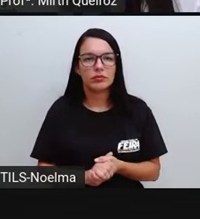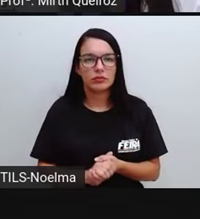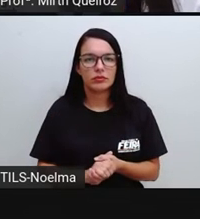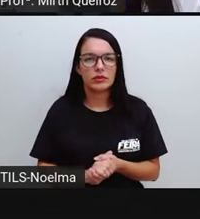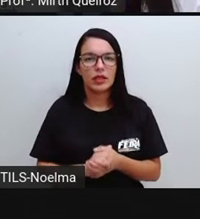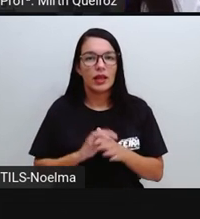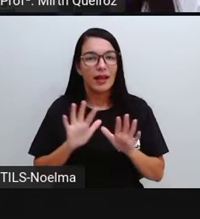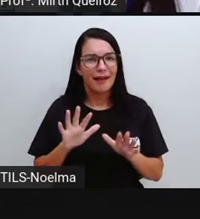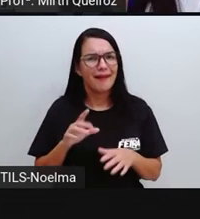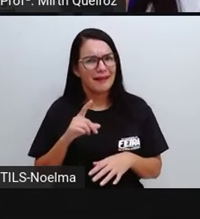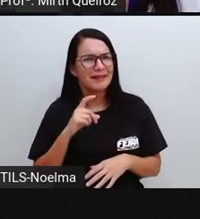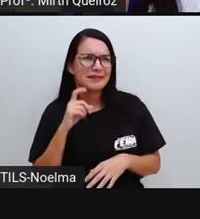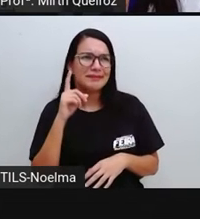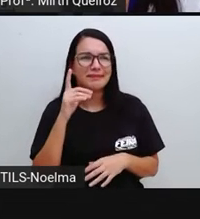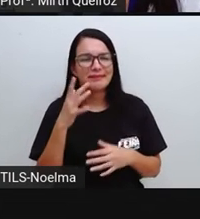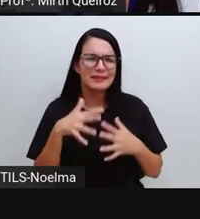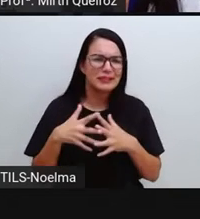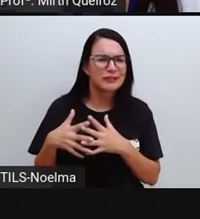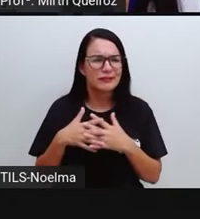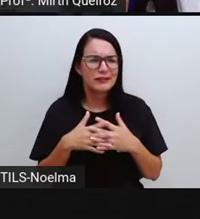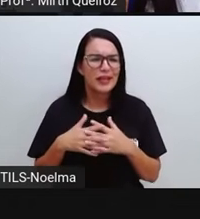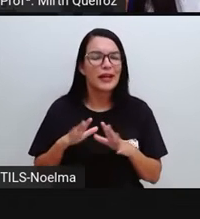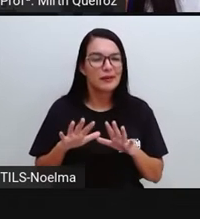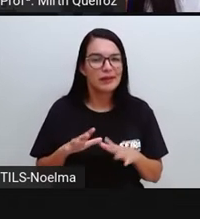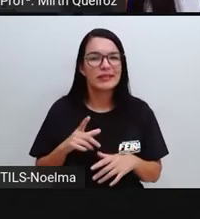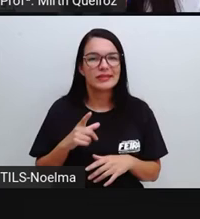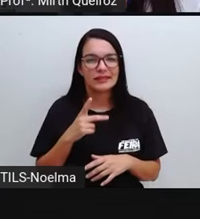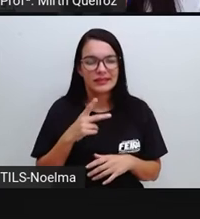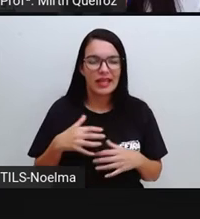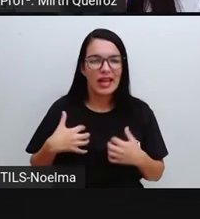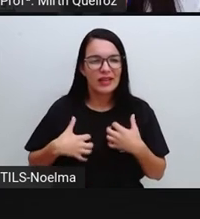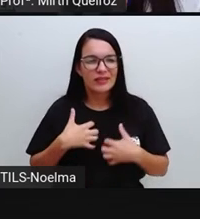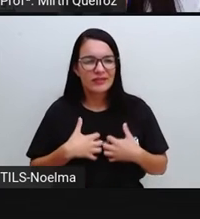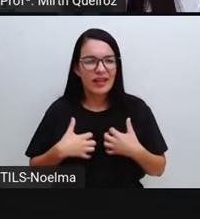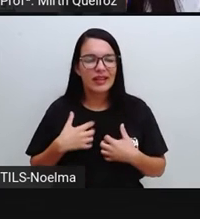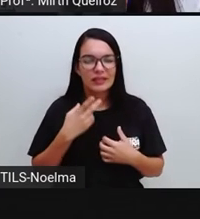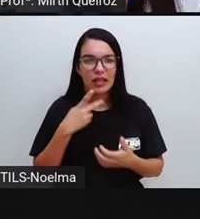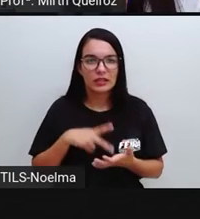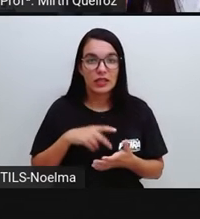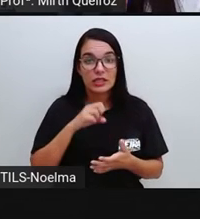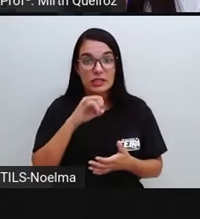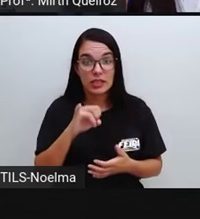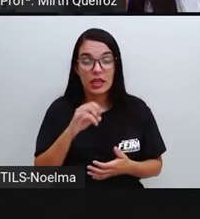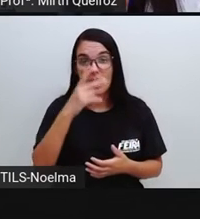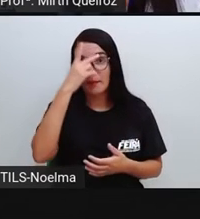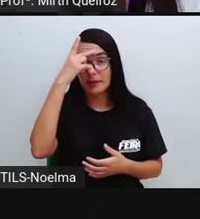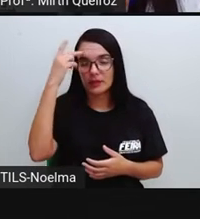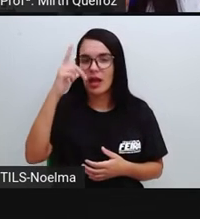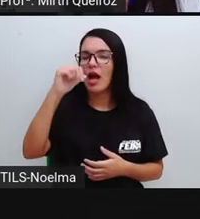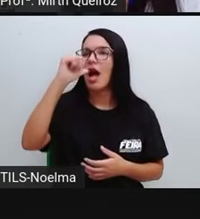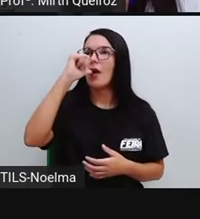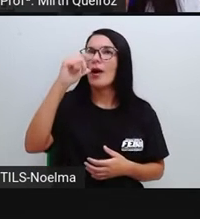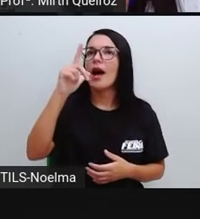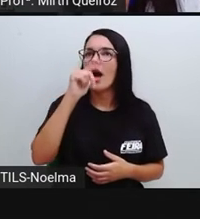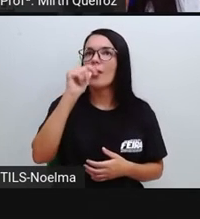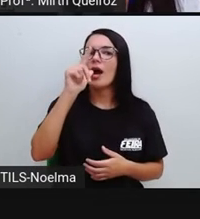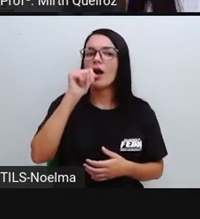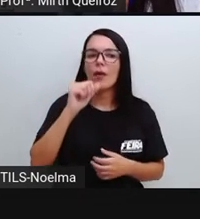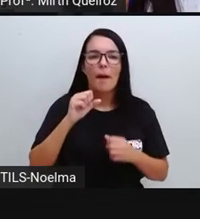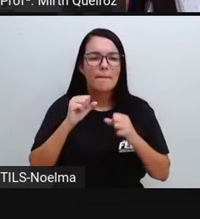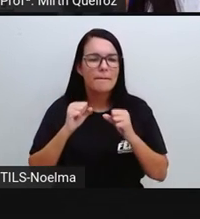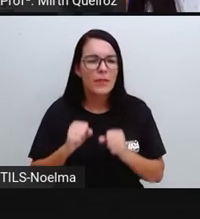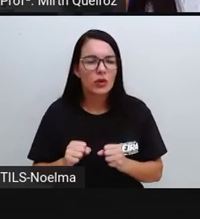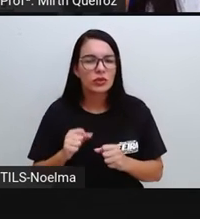É estranho Mas é algo real Quando o indivíduo Ele ingere água Além da conta Ele pode sofrer De